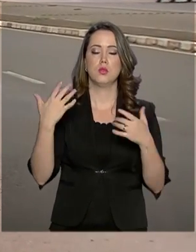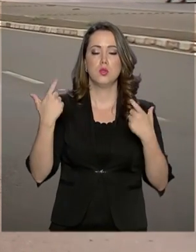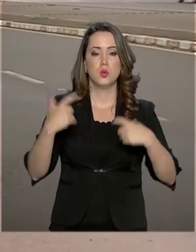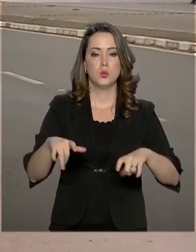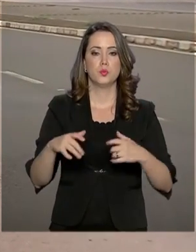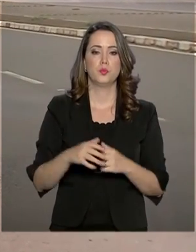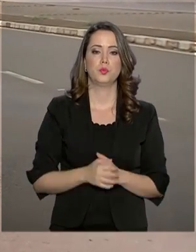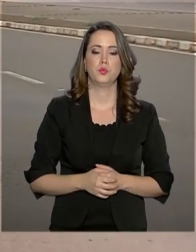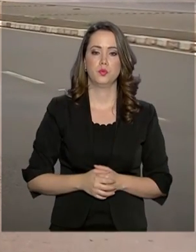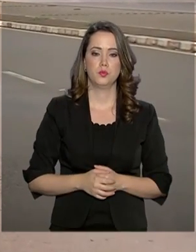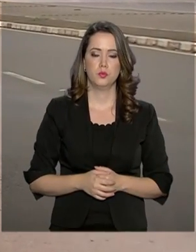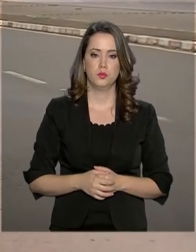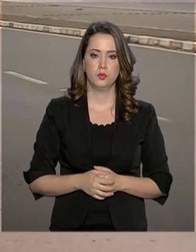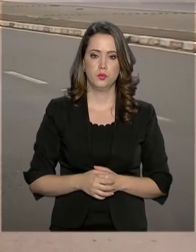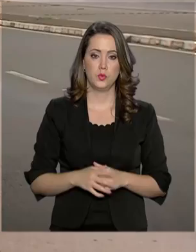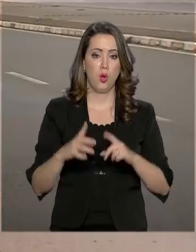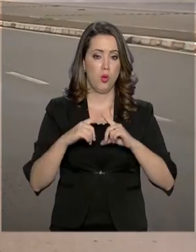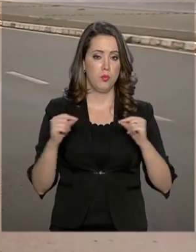Luciana Colares.